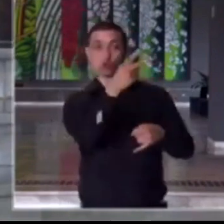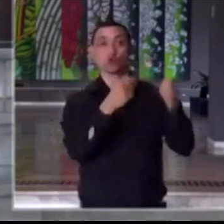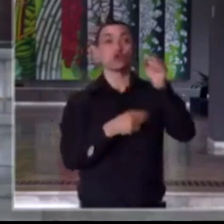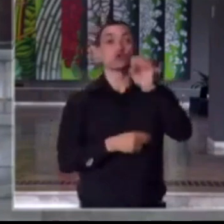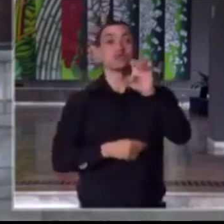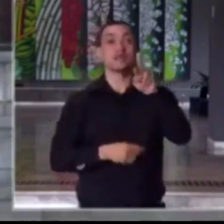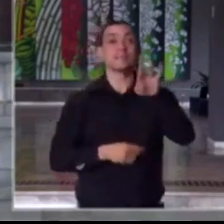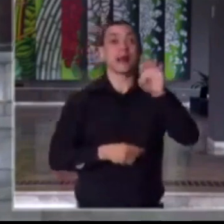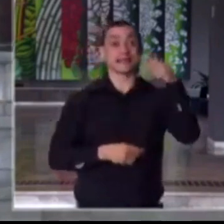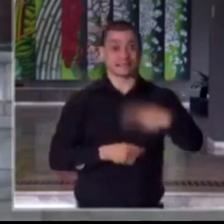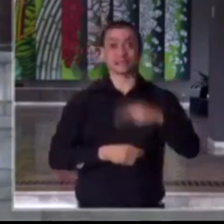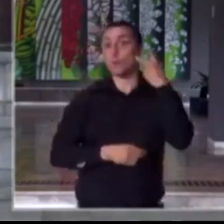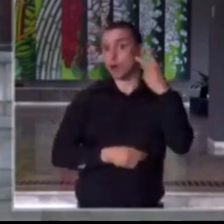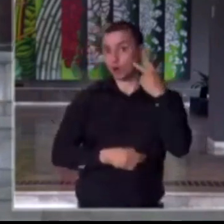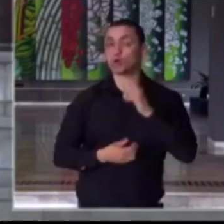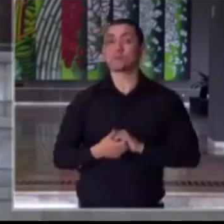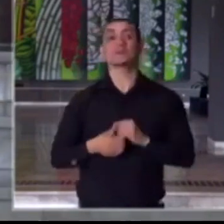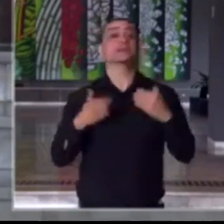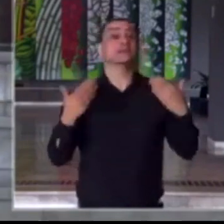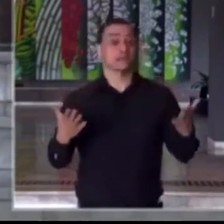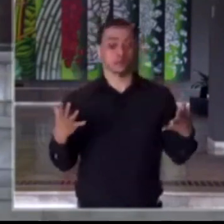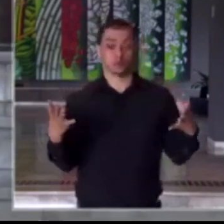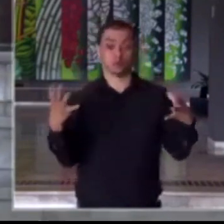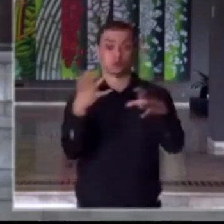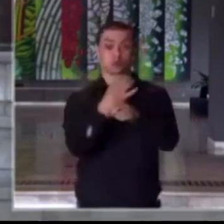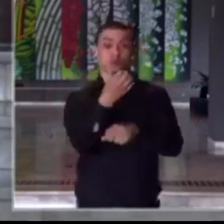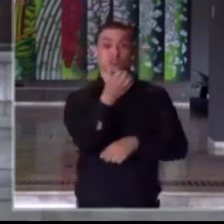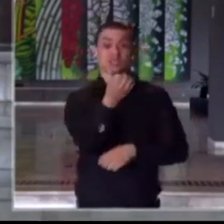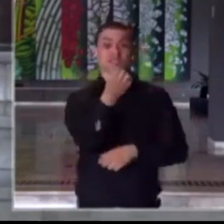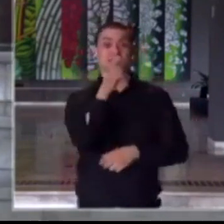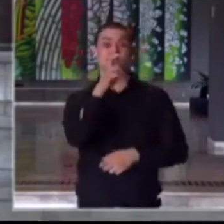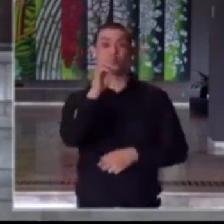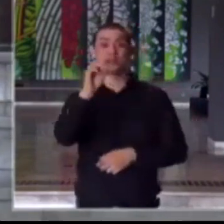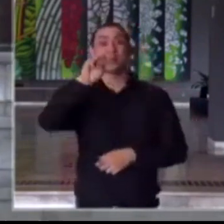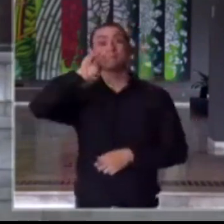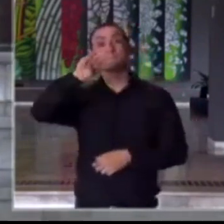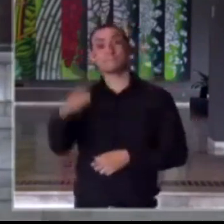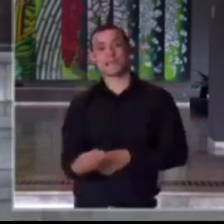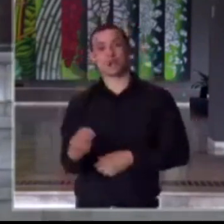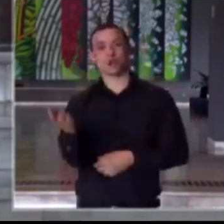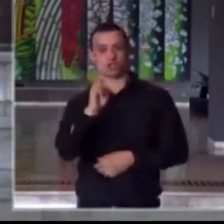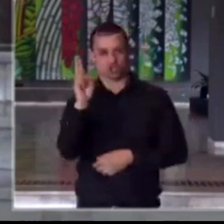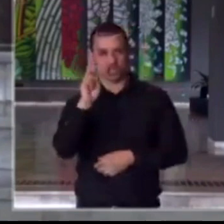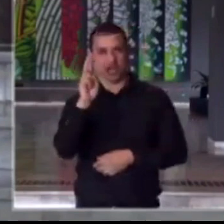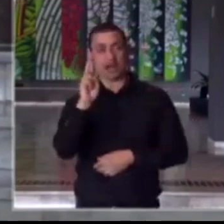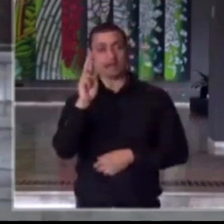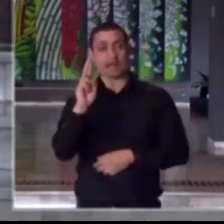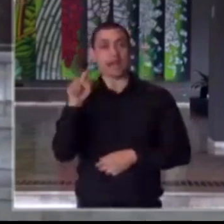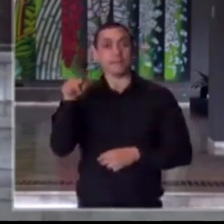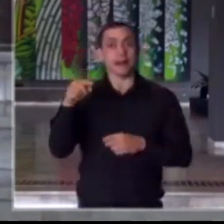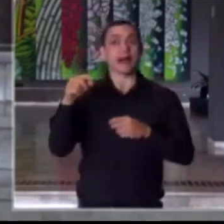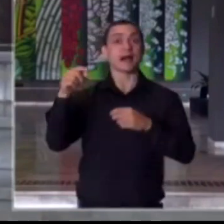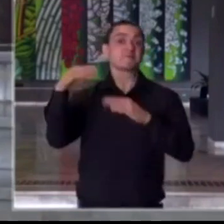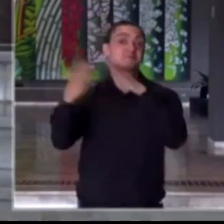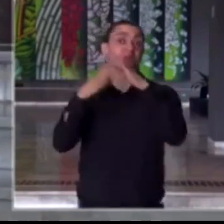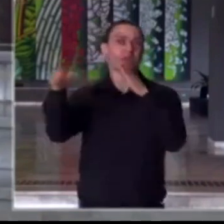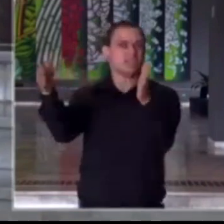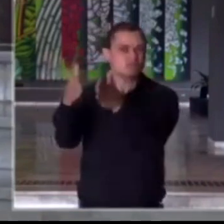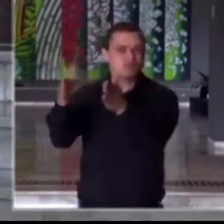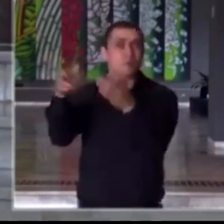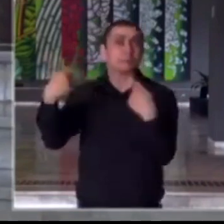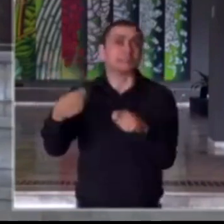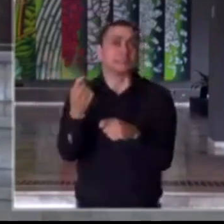em São Paulo. Temos, portanto, 650 milhões de reais destinados ao crédito daqueles que mais